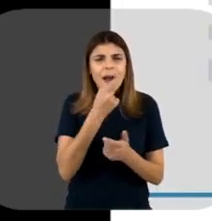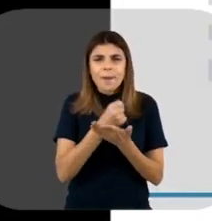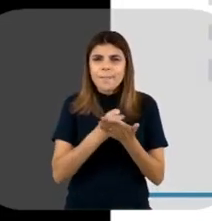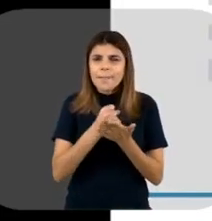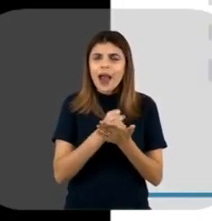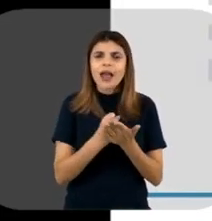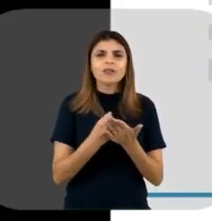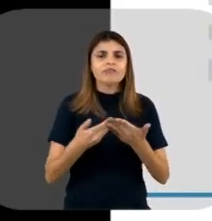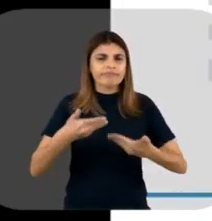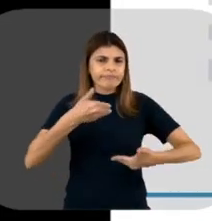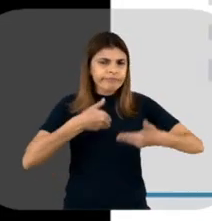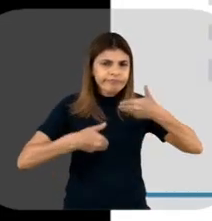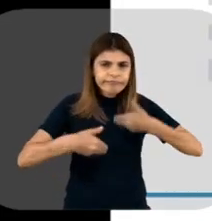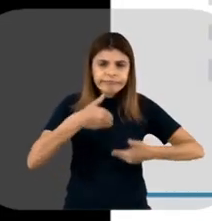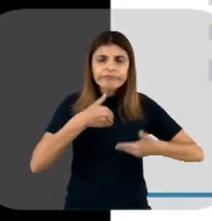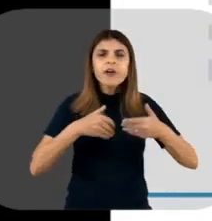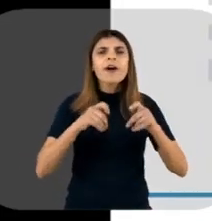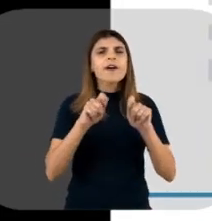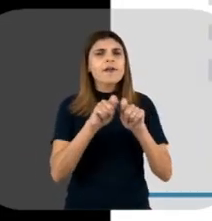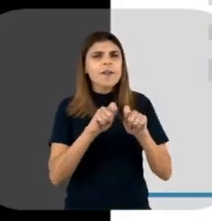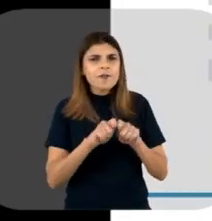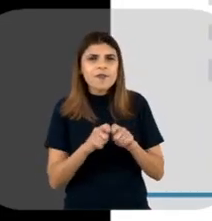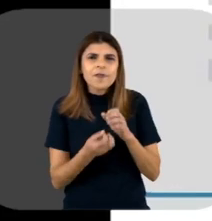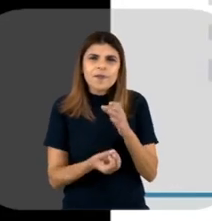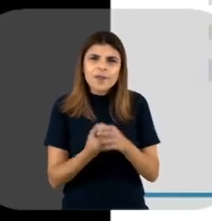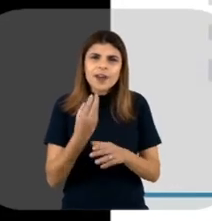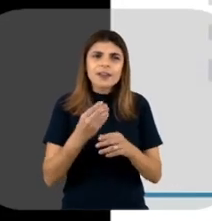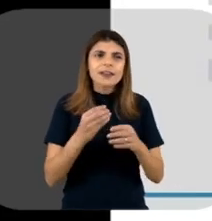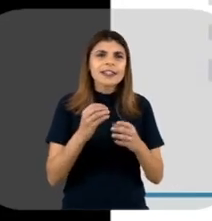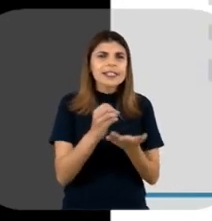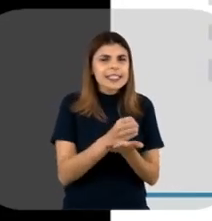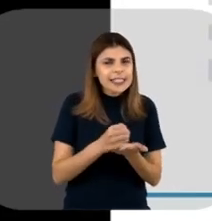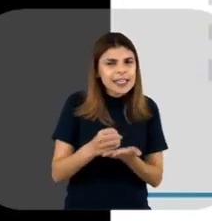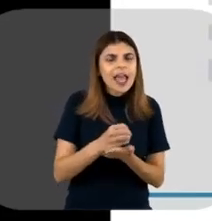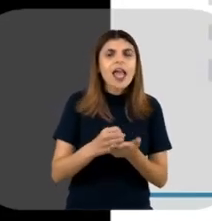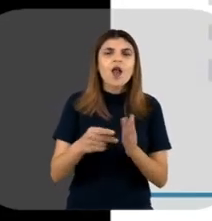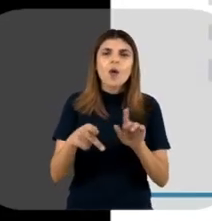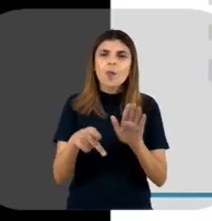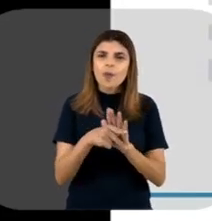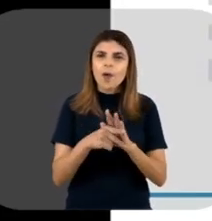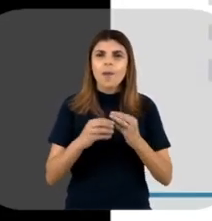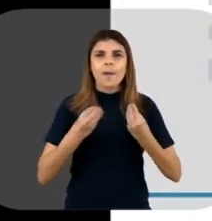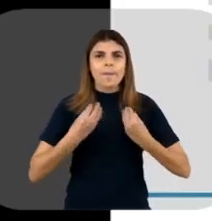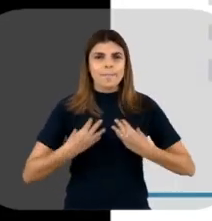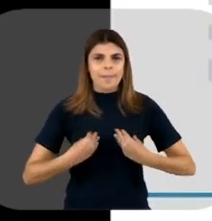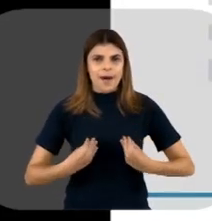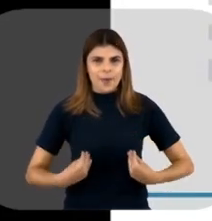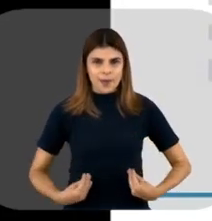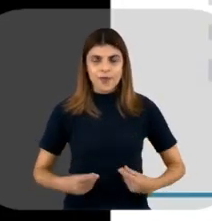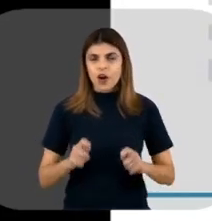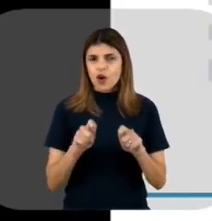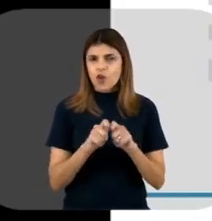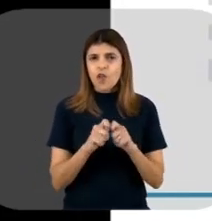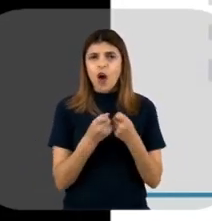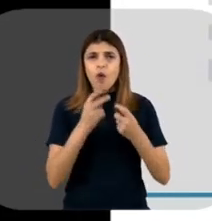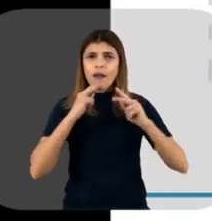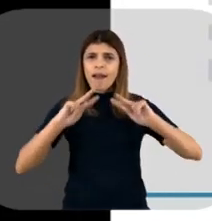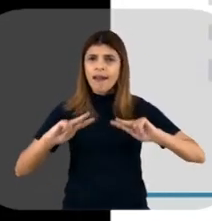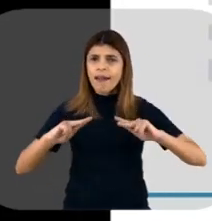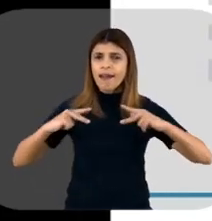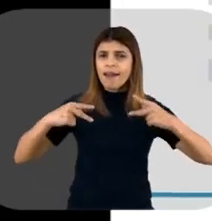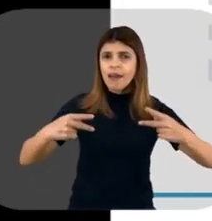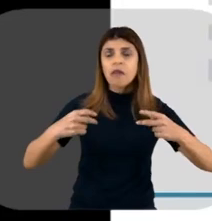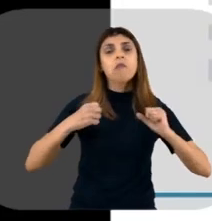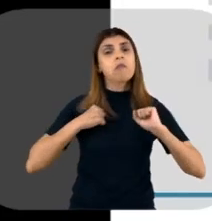bioterapêuticos, biofármacos produzidos em células de mamífero também. Aqui eu coloquei alguns links,